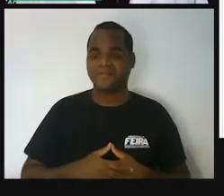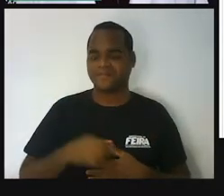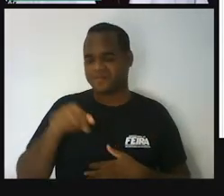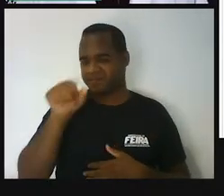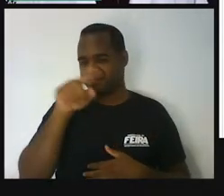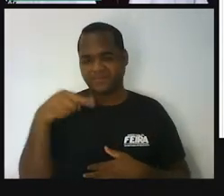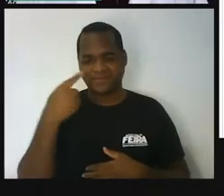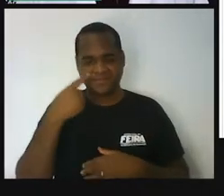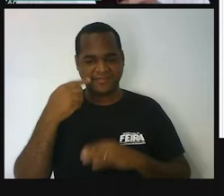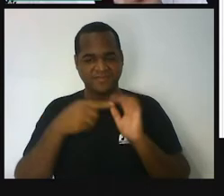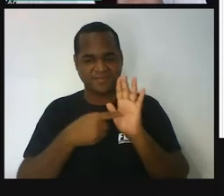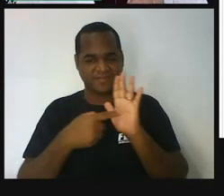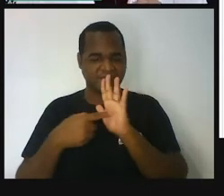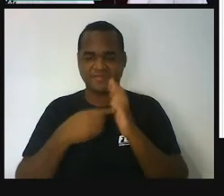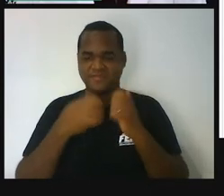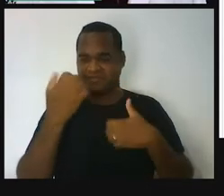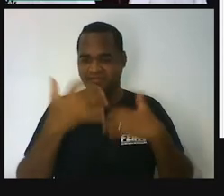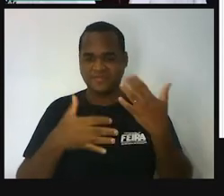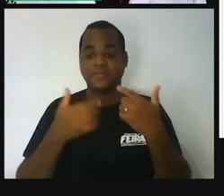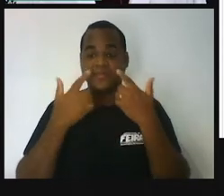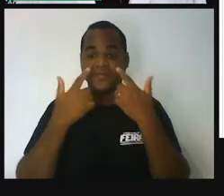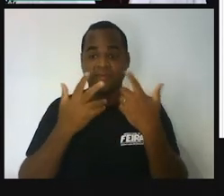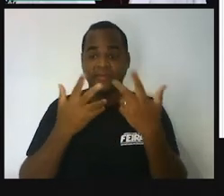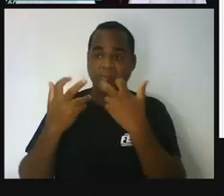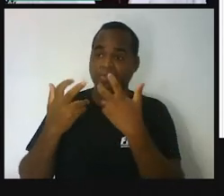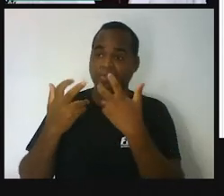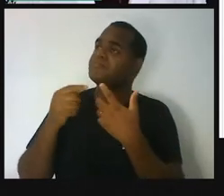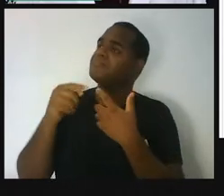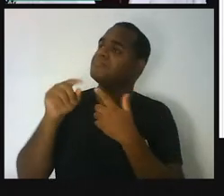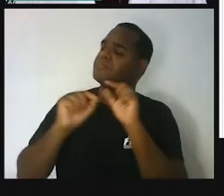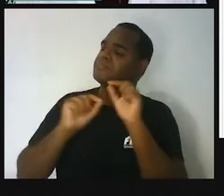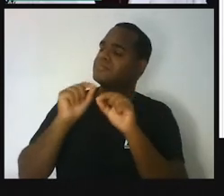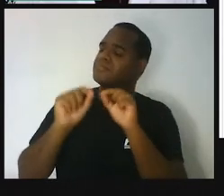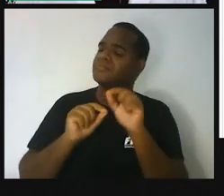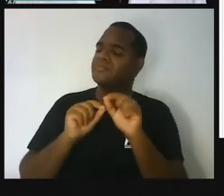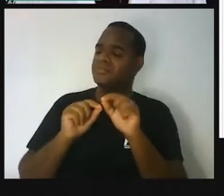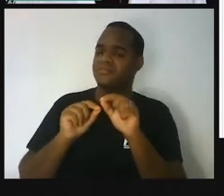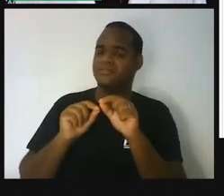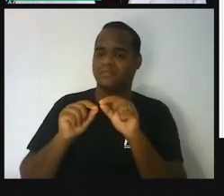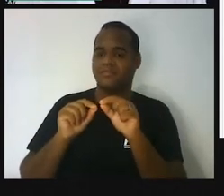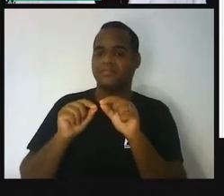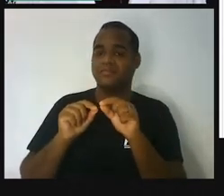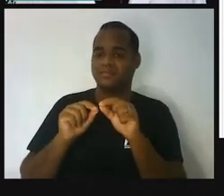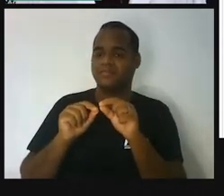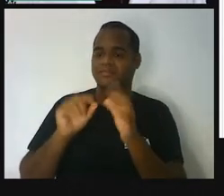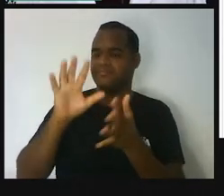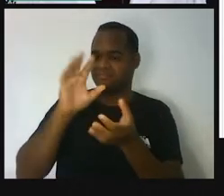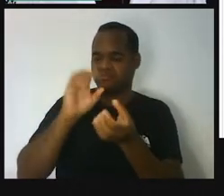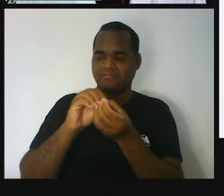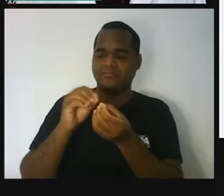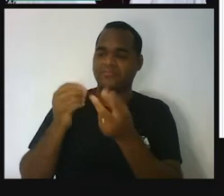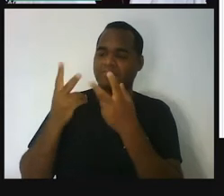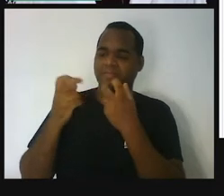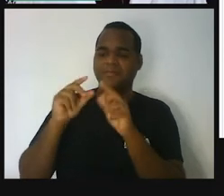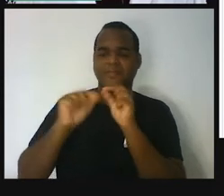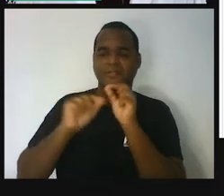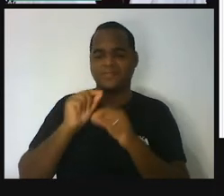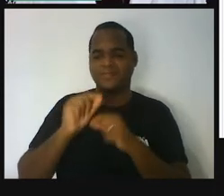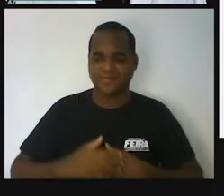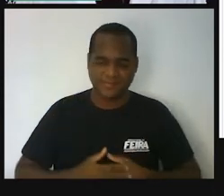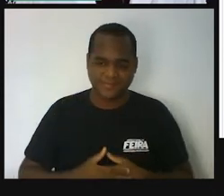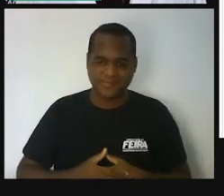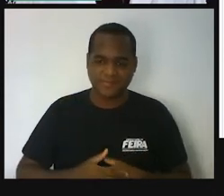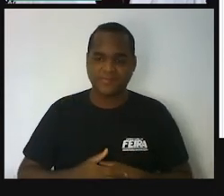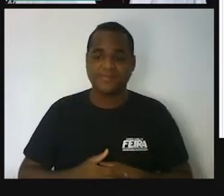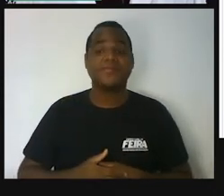você. Certo? Então, quando a gente olha para esse teto, olha só o que é que a gente consegue perceber. Eu